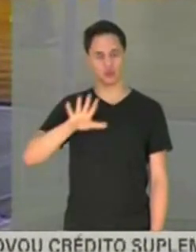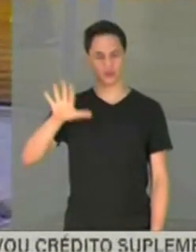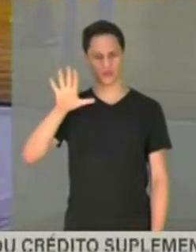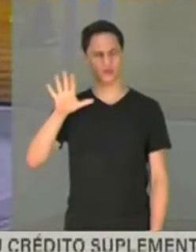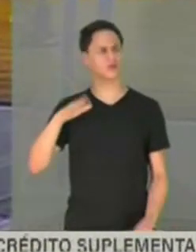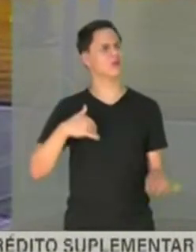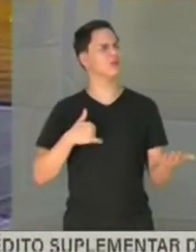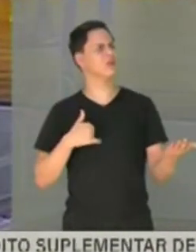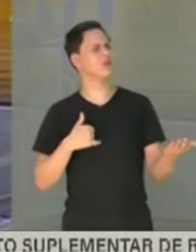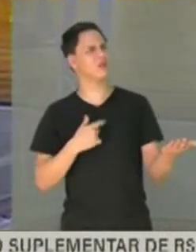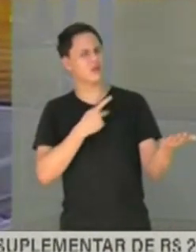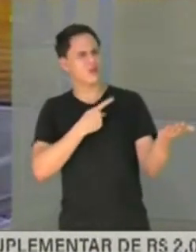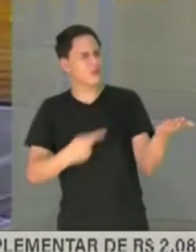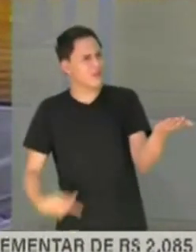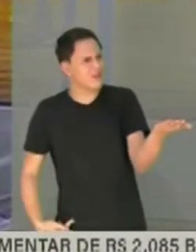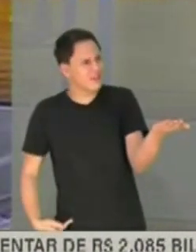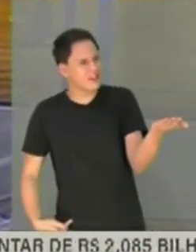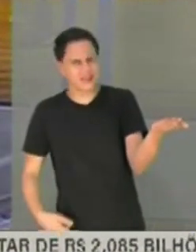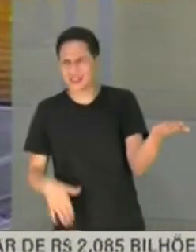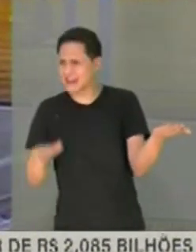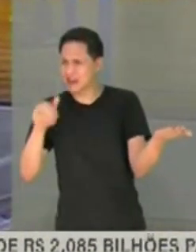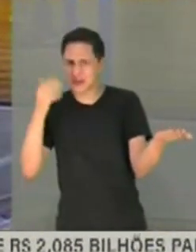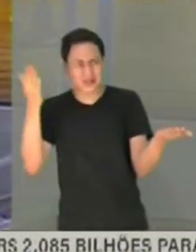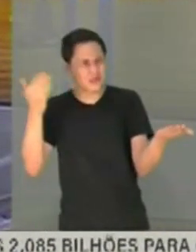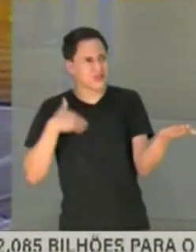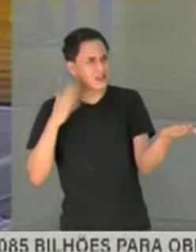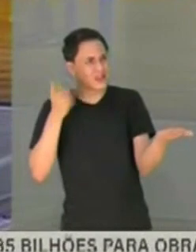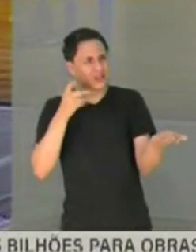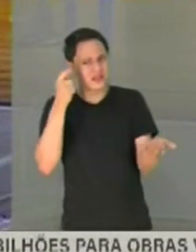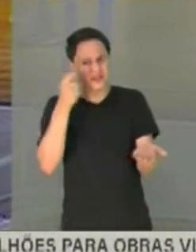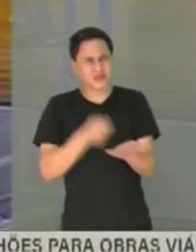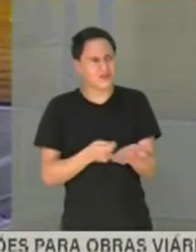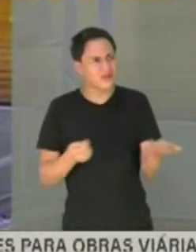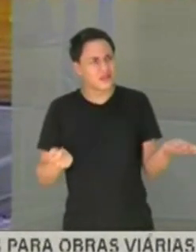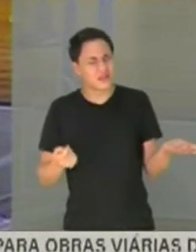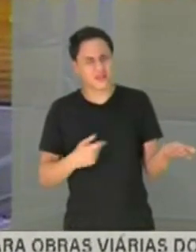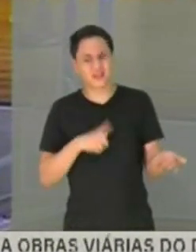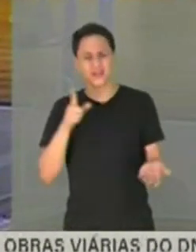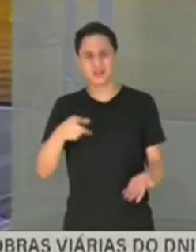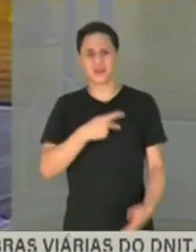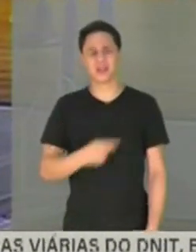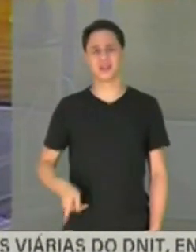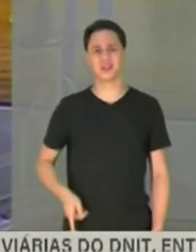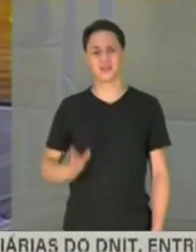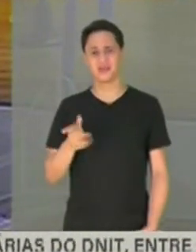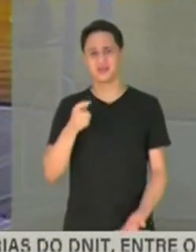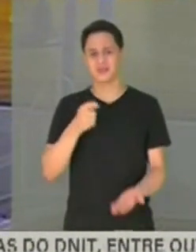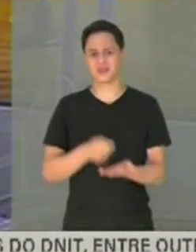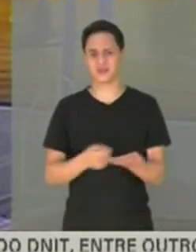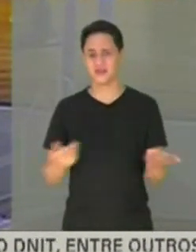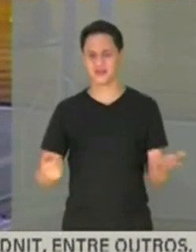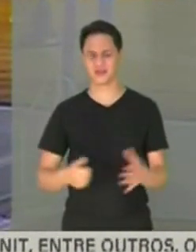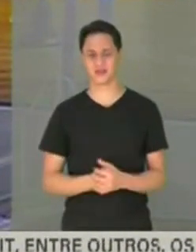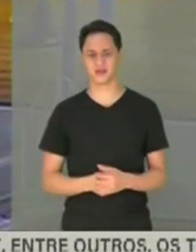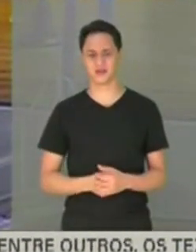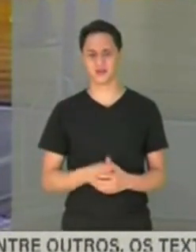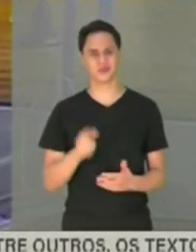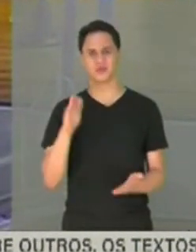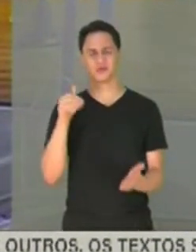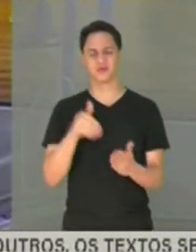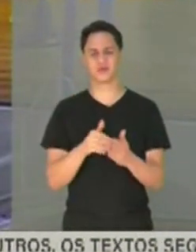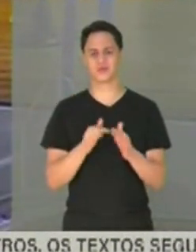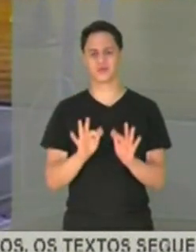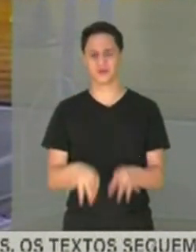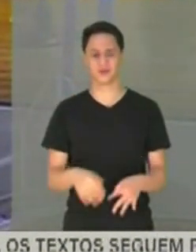da CPI... Quero subscrever o pedido do senador Giral, senhor presidente. Esse é o presidente que já deu o veredito no vídeo e não terminou de investigar.